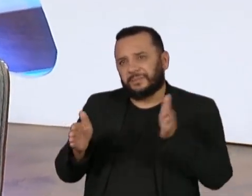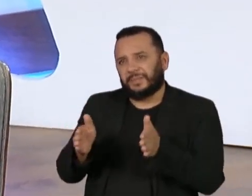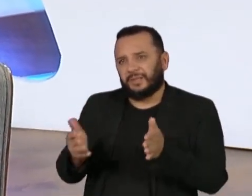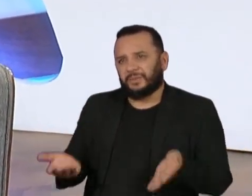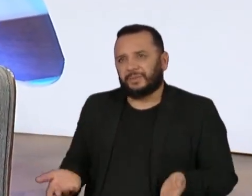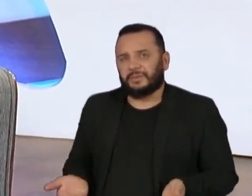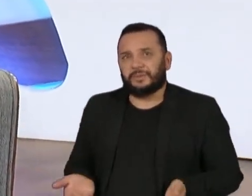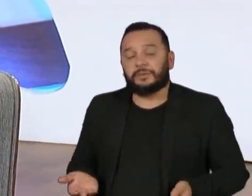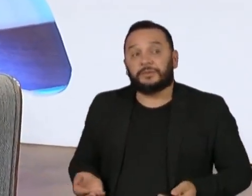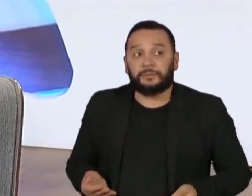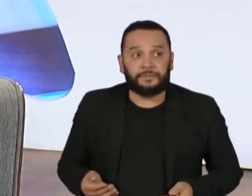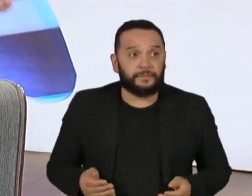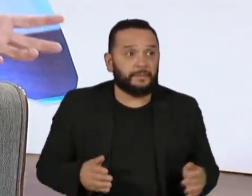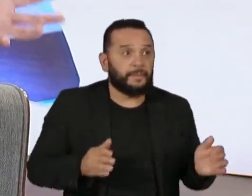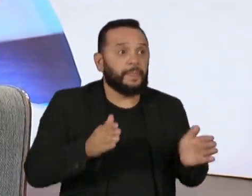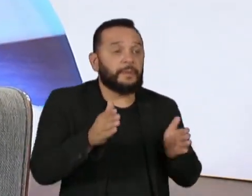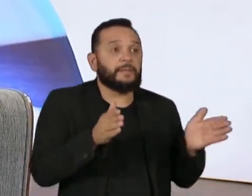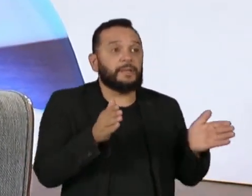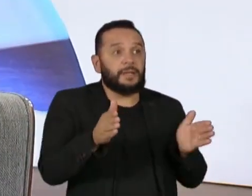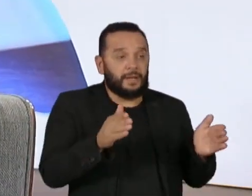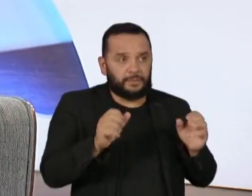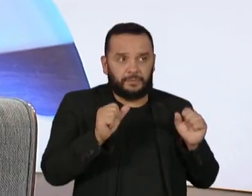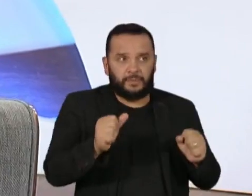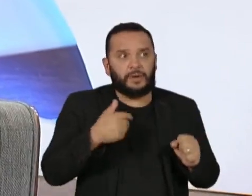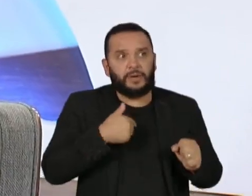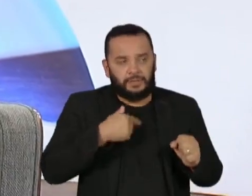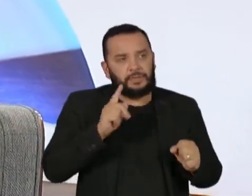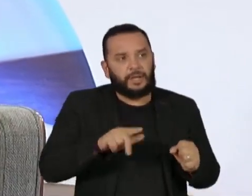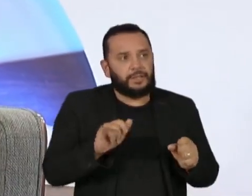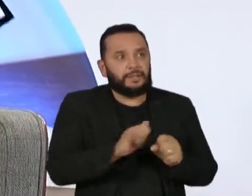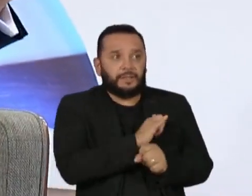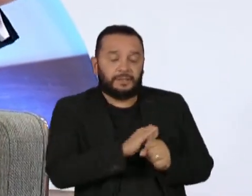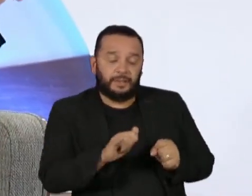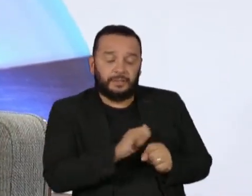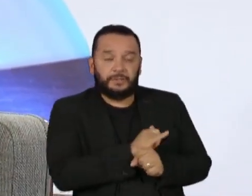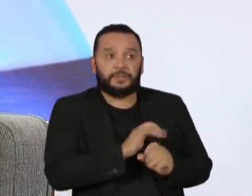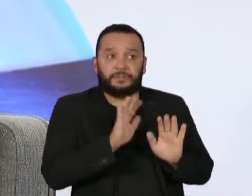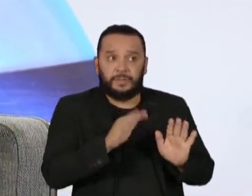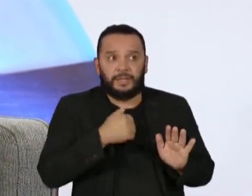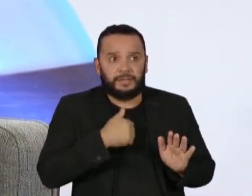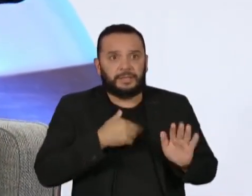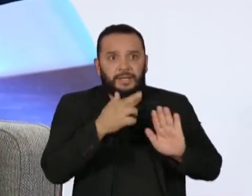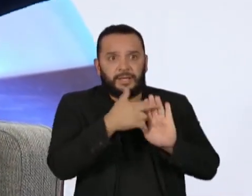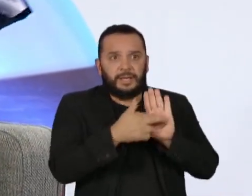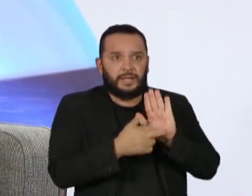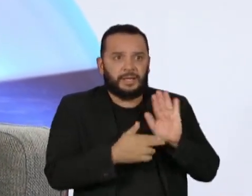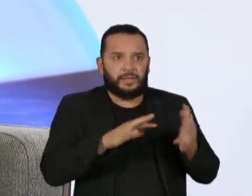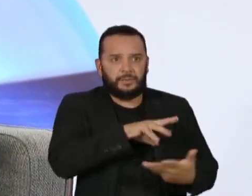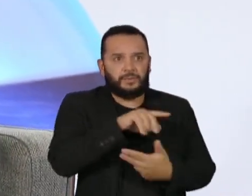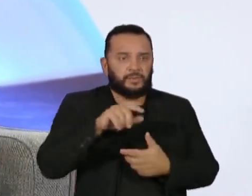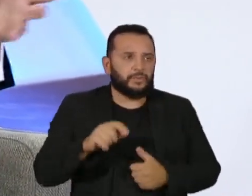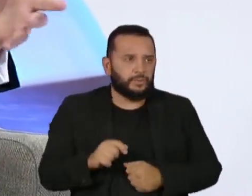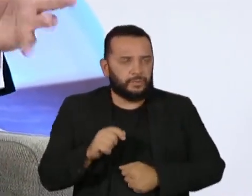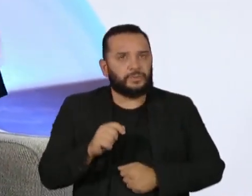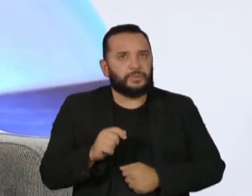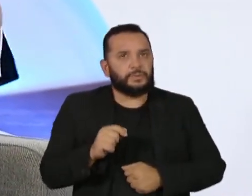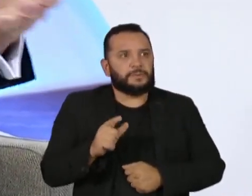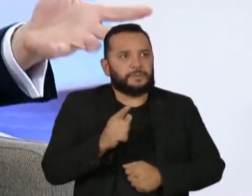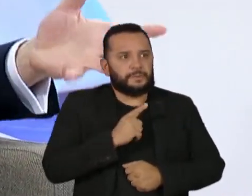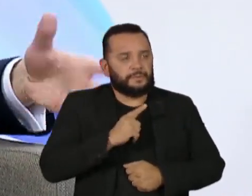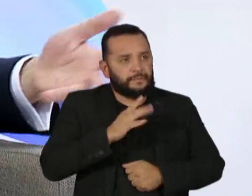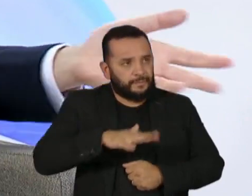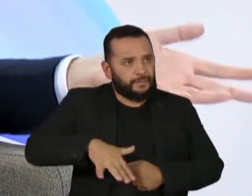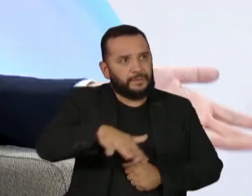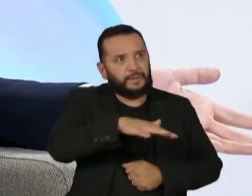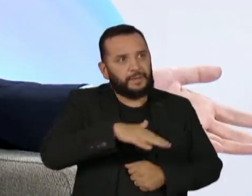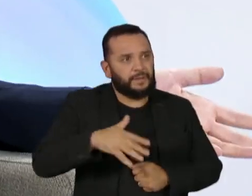se as outras regras que no mundo circundam o sistema de